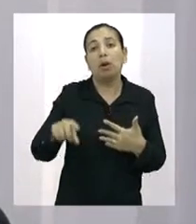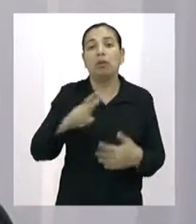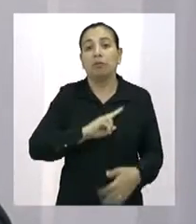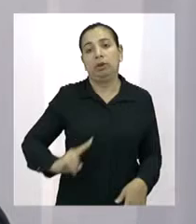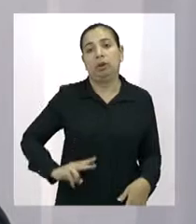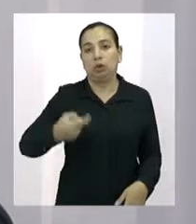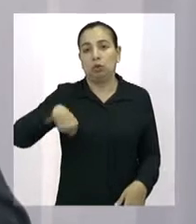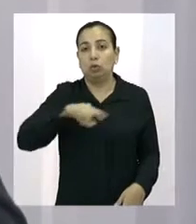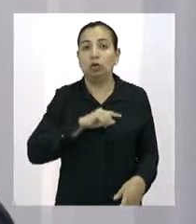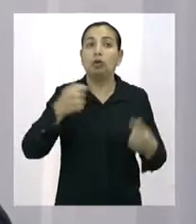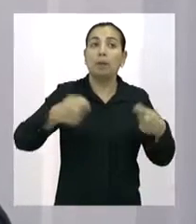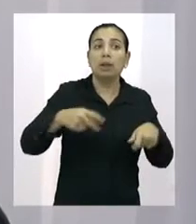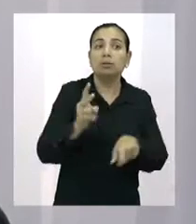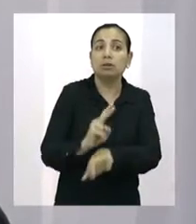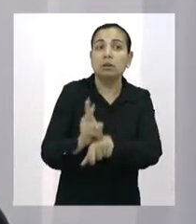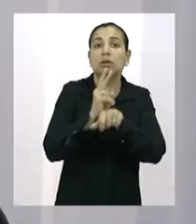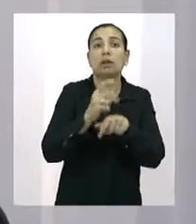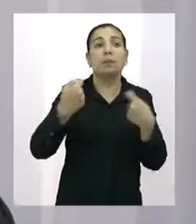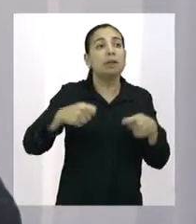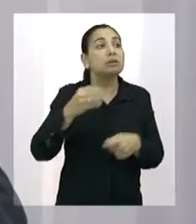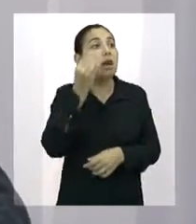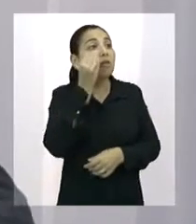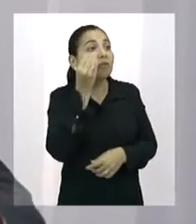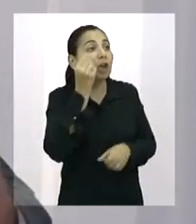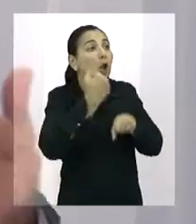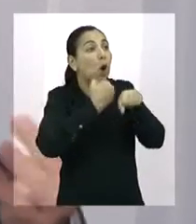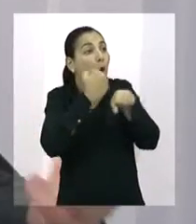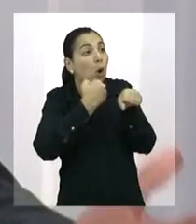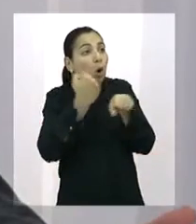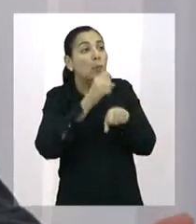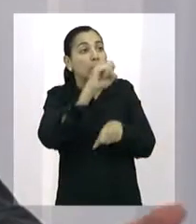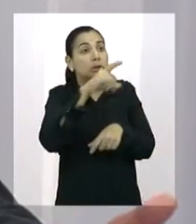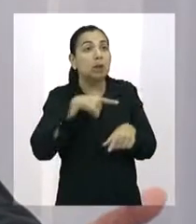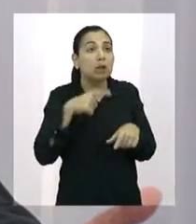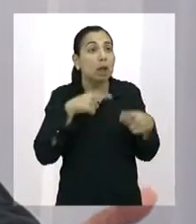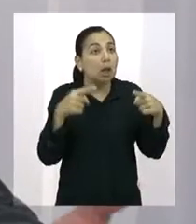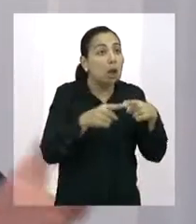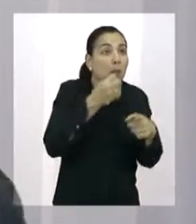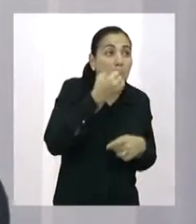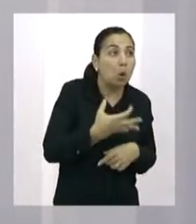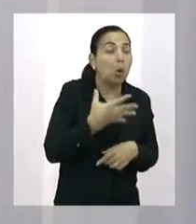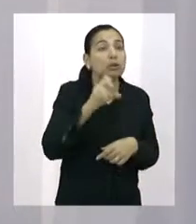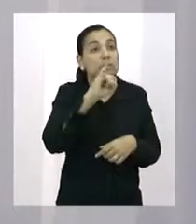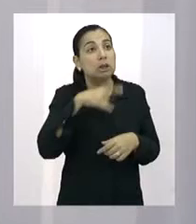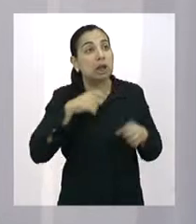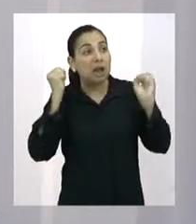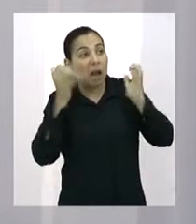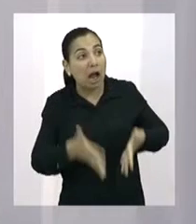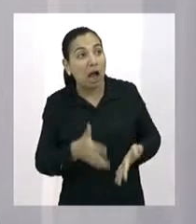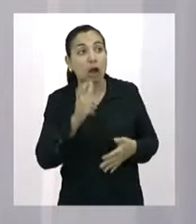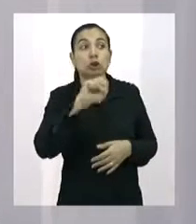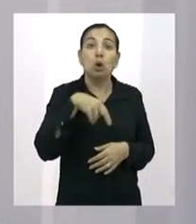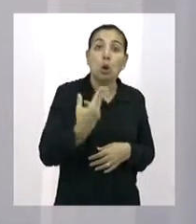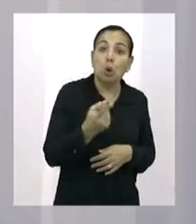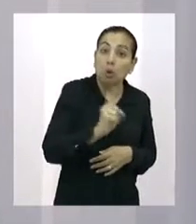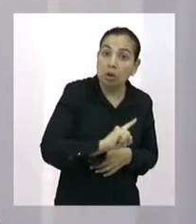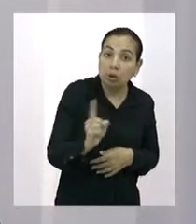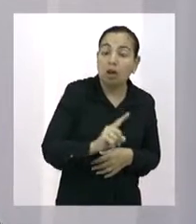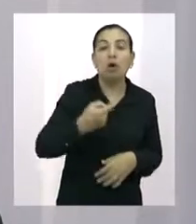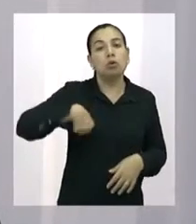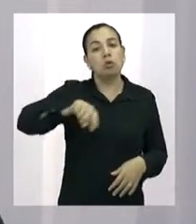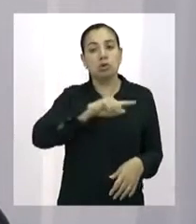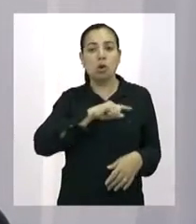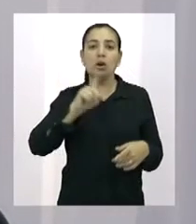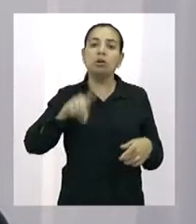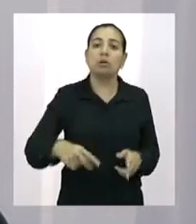Fiscalizar as obras da Prefeitura, se a obra está sendo superfaturada ou não. Se a obra está sendo